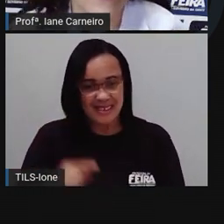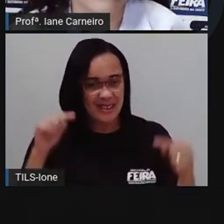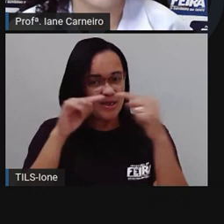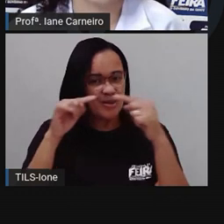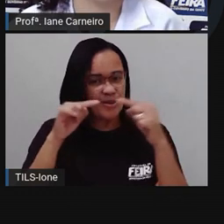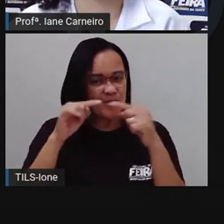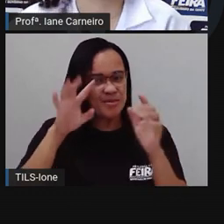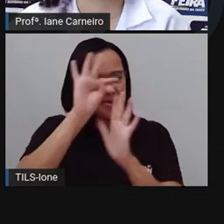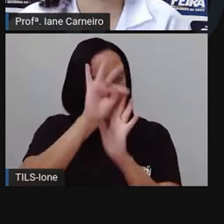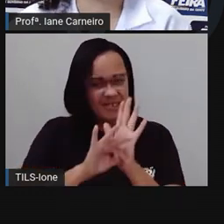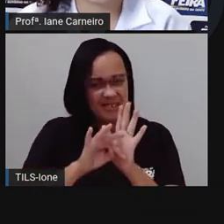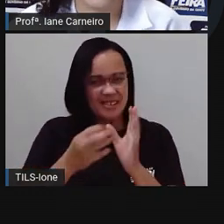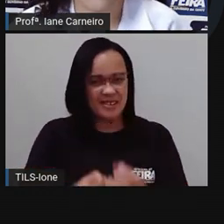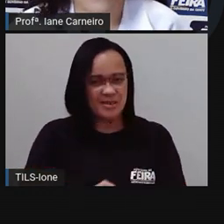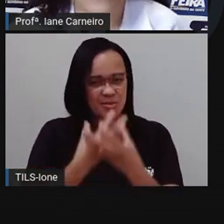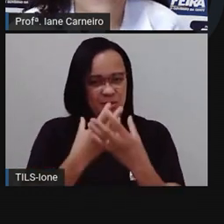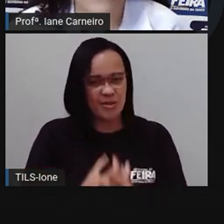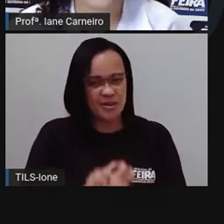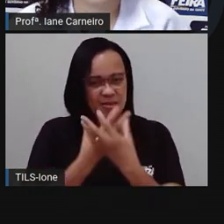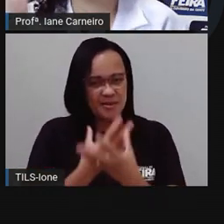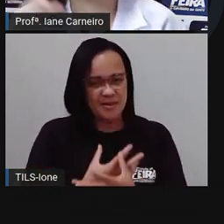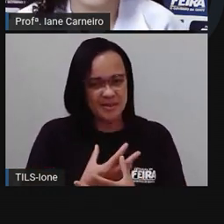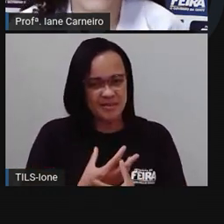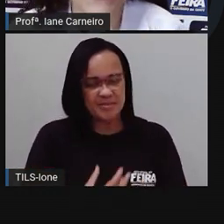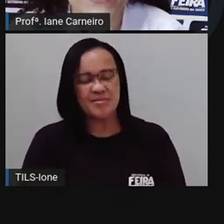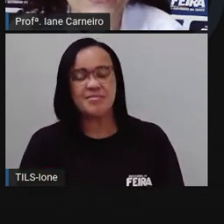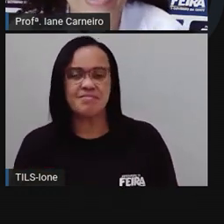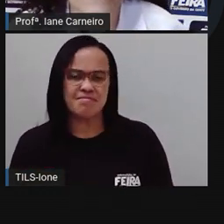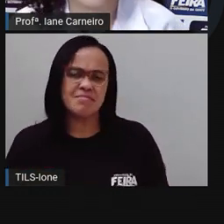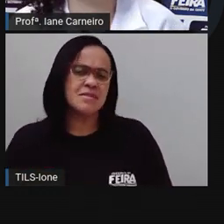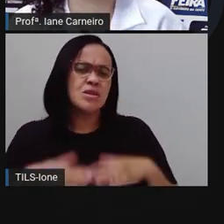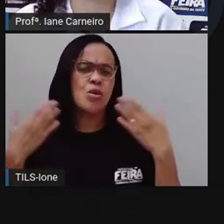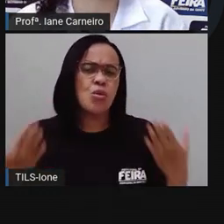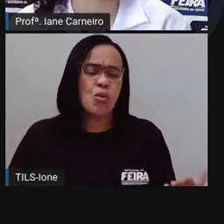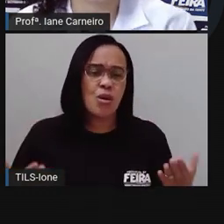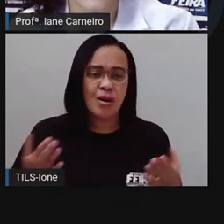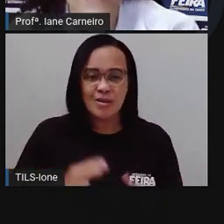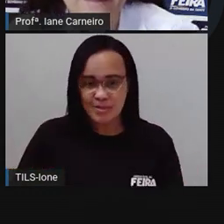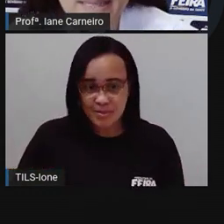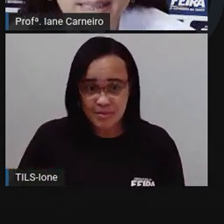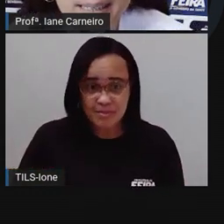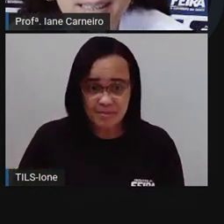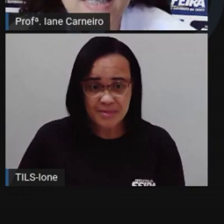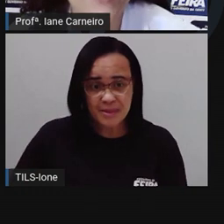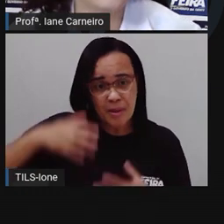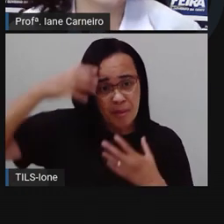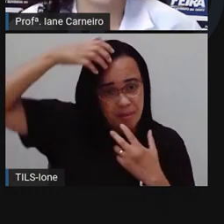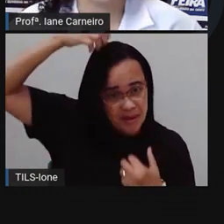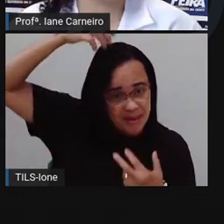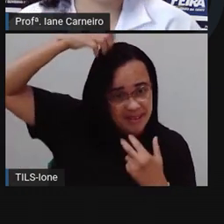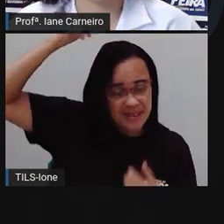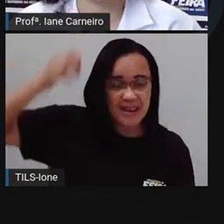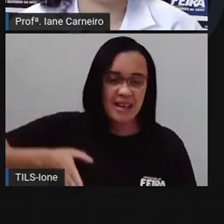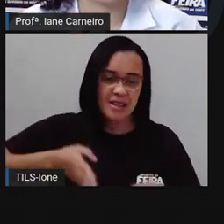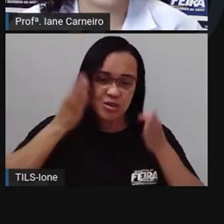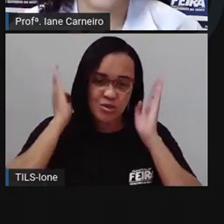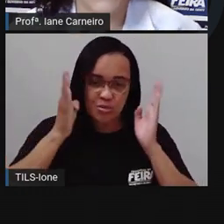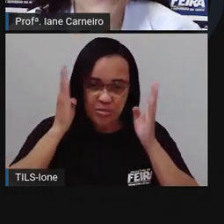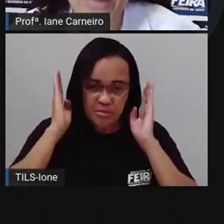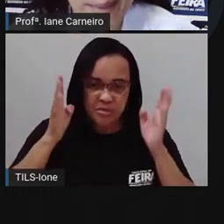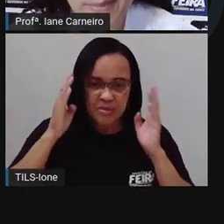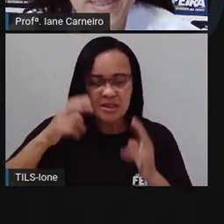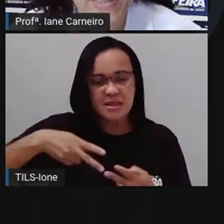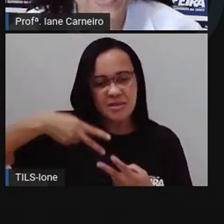letra B? Será que é o macaco? O jumento? A cabrita? Será que é a cabrita? Xiii, não é a cabrita.